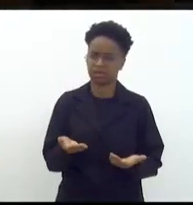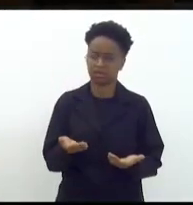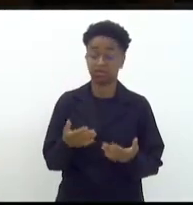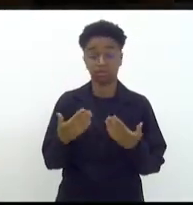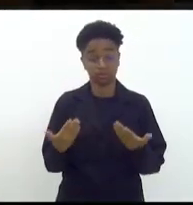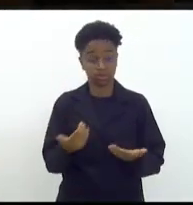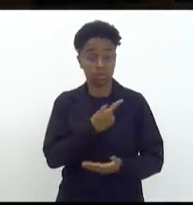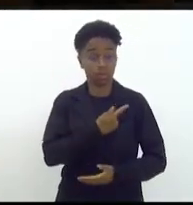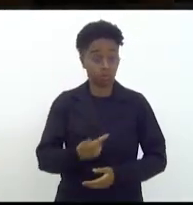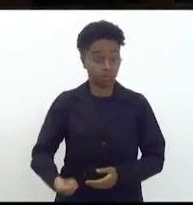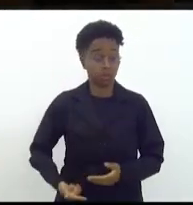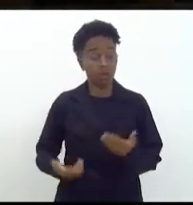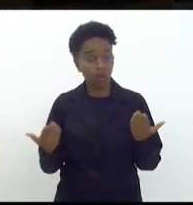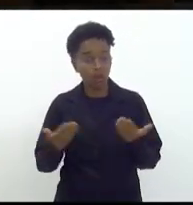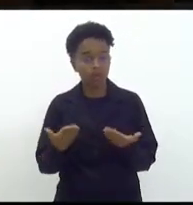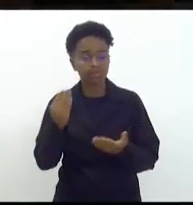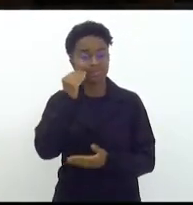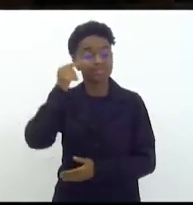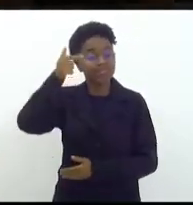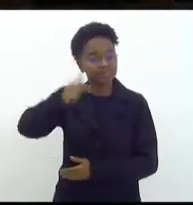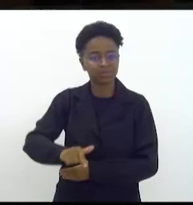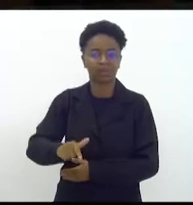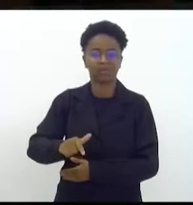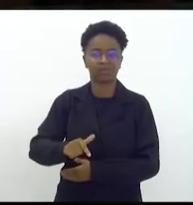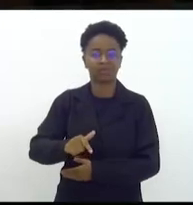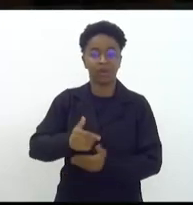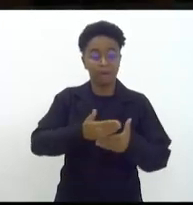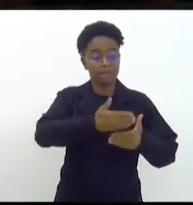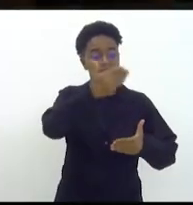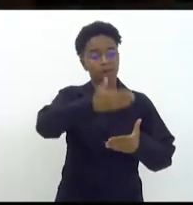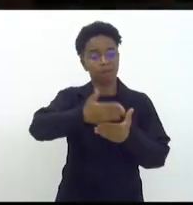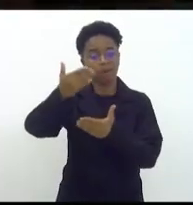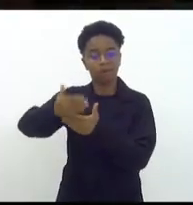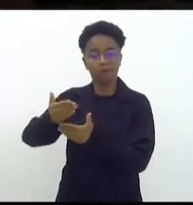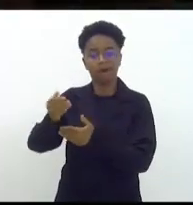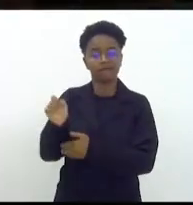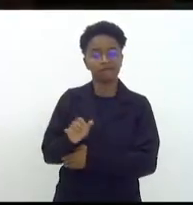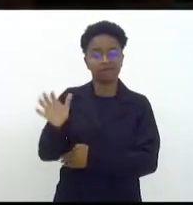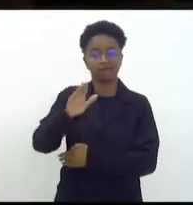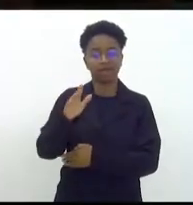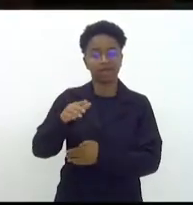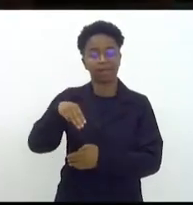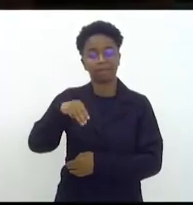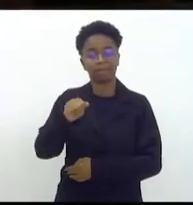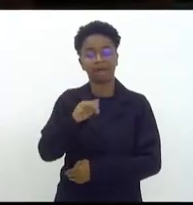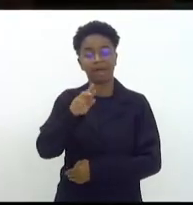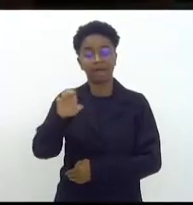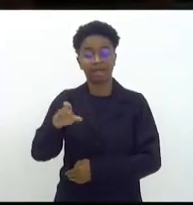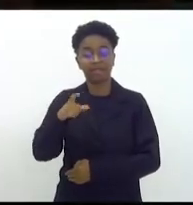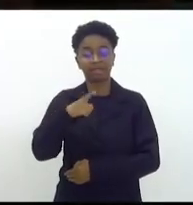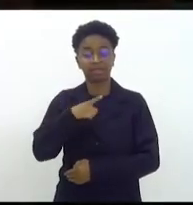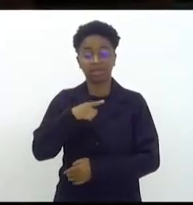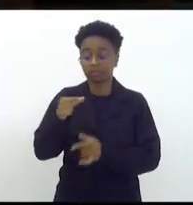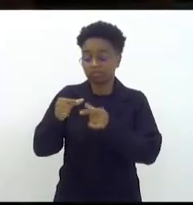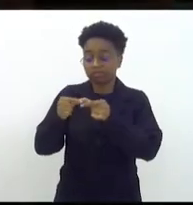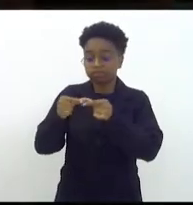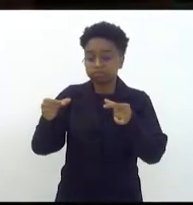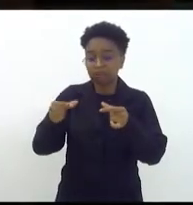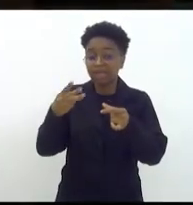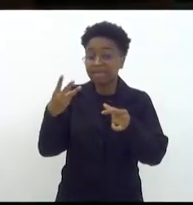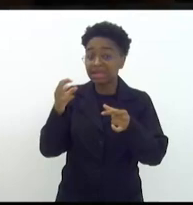o governador hoje tenta de novo murar a favela da Maré com um muro com 3 centímetros de